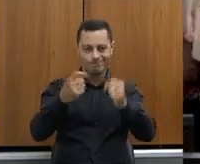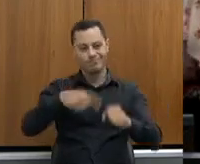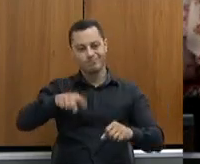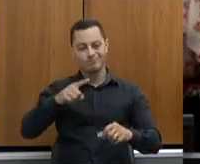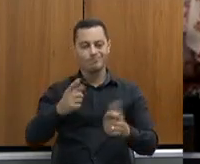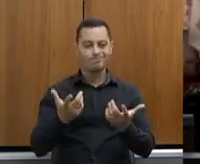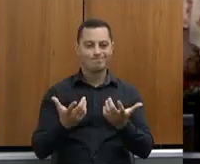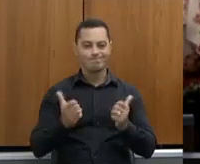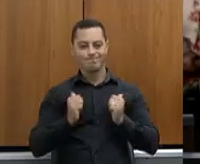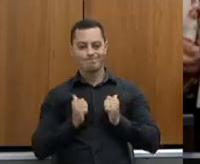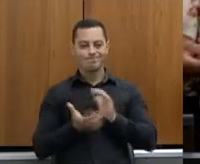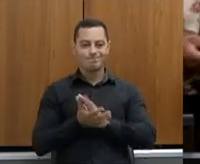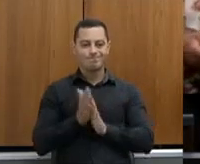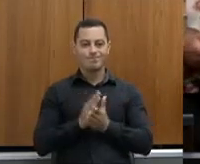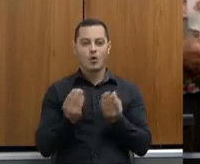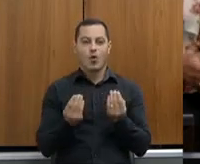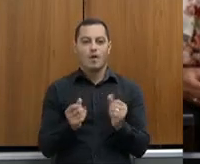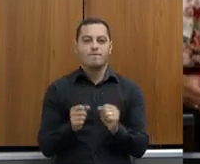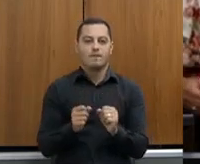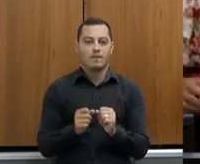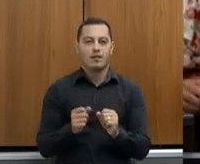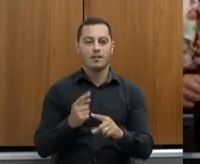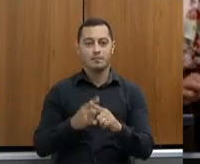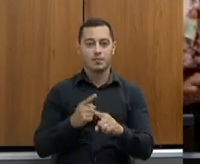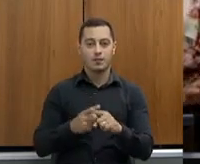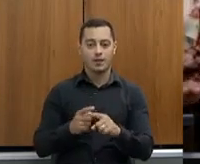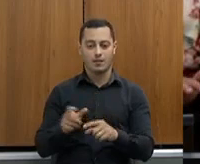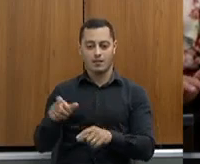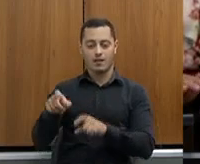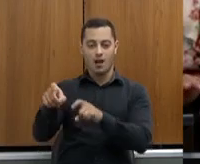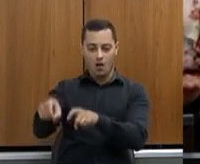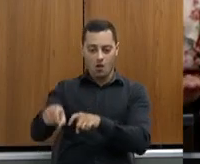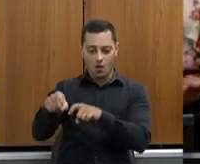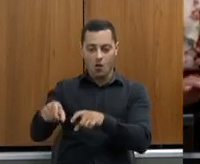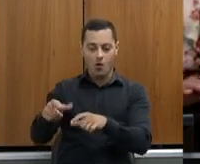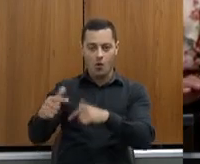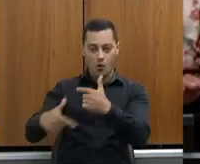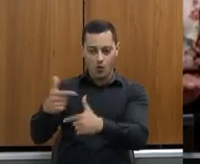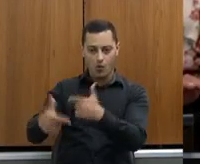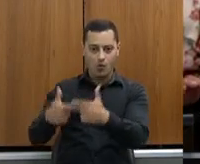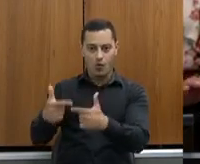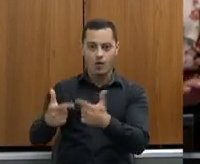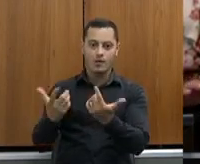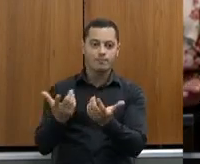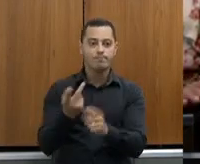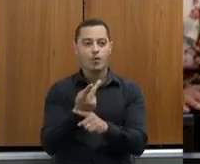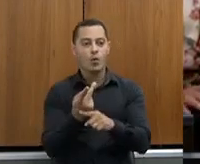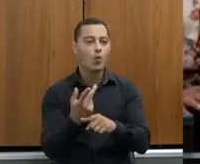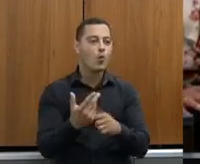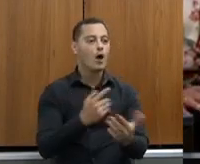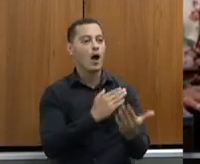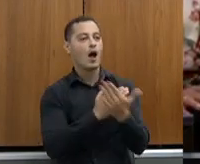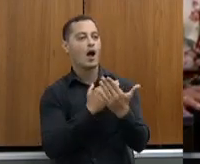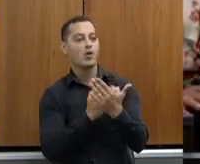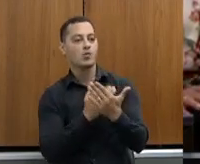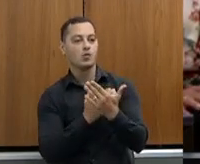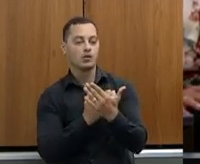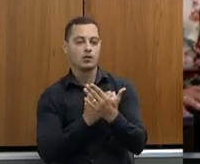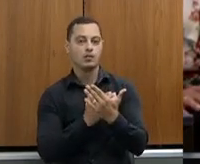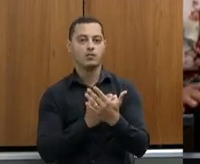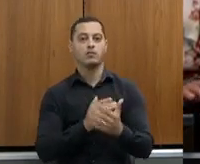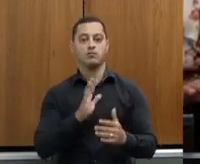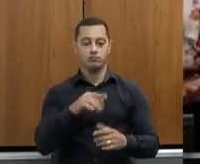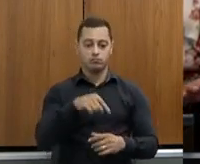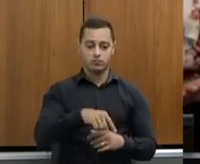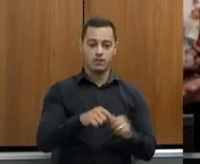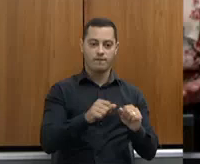o produtor, nesse momento, busca realmente um apoio, e nós estamos aqui para isso, mas a EMATER fez os laudos técnicos para poder